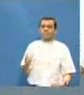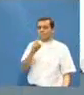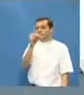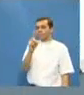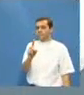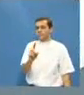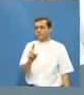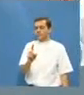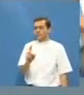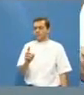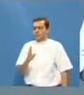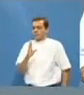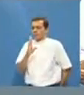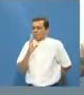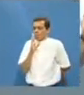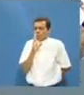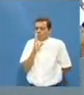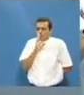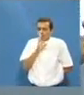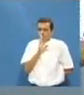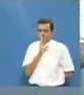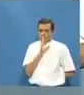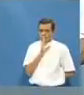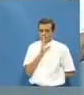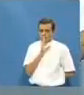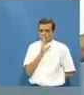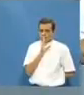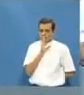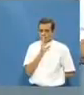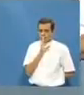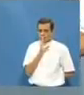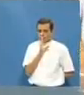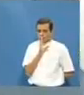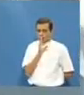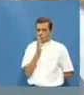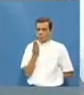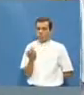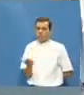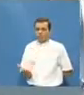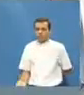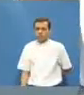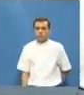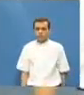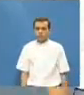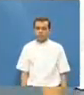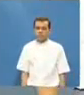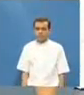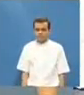Ele não respondeu palavra e nem fé deu